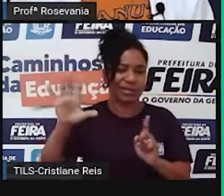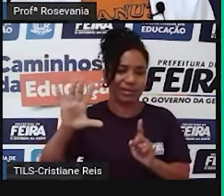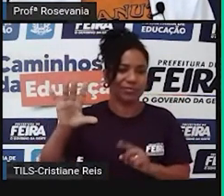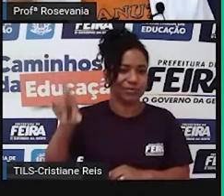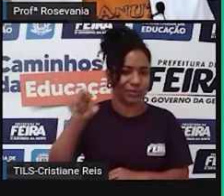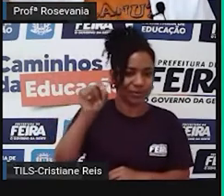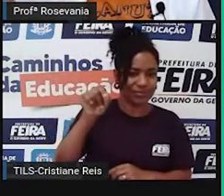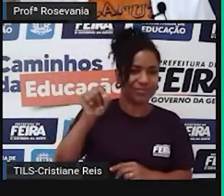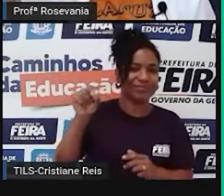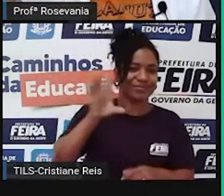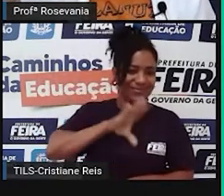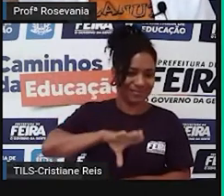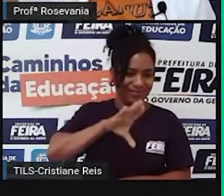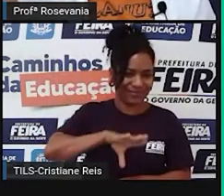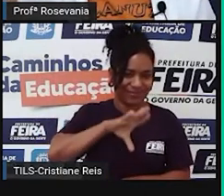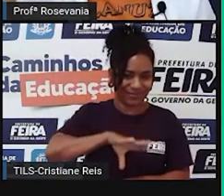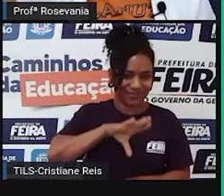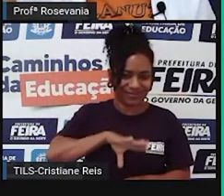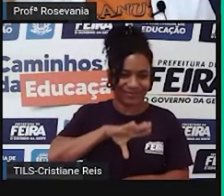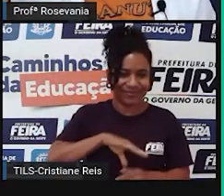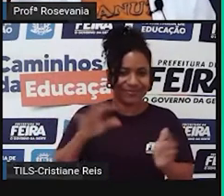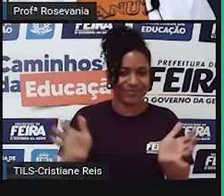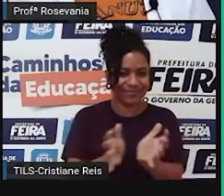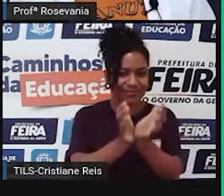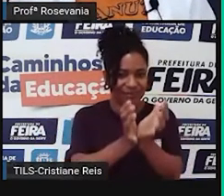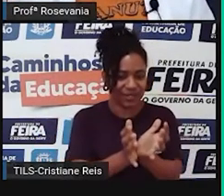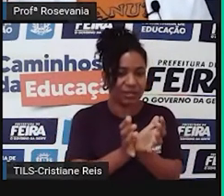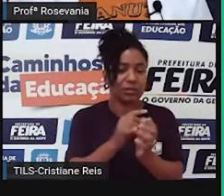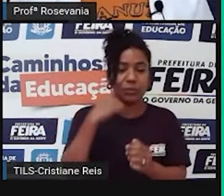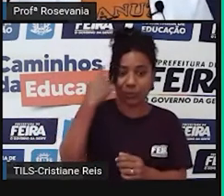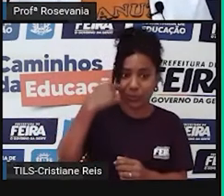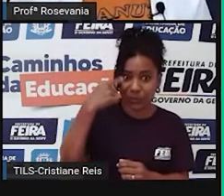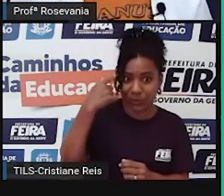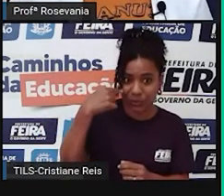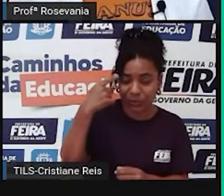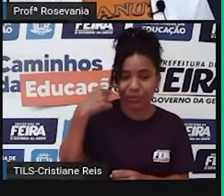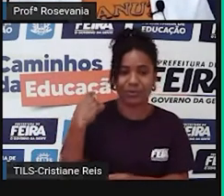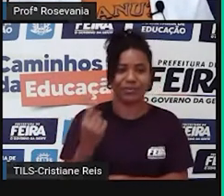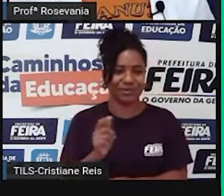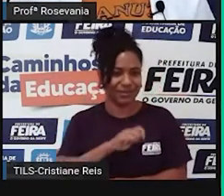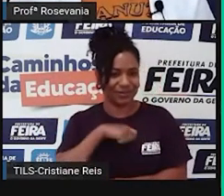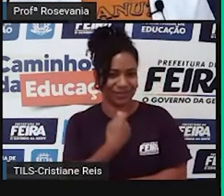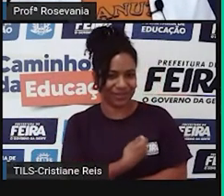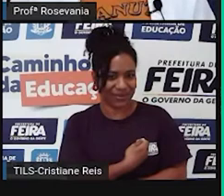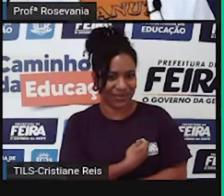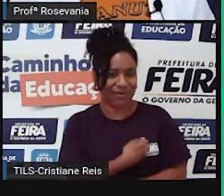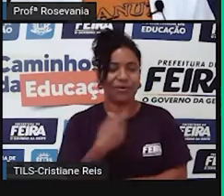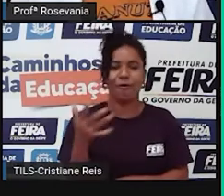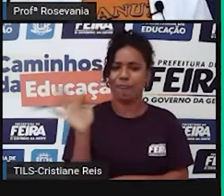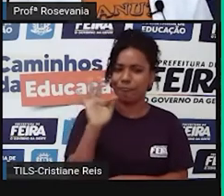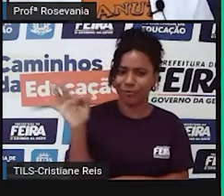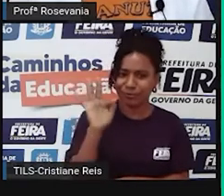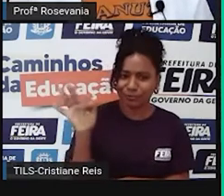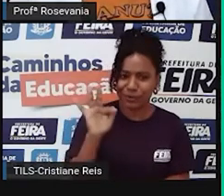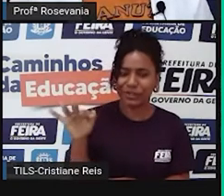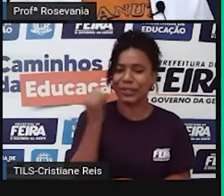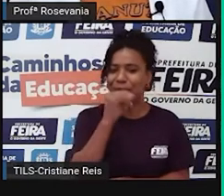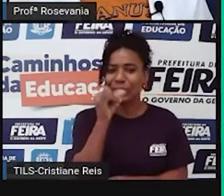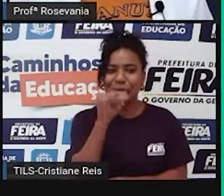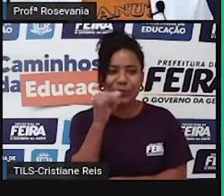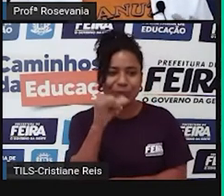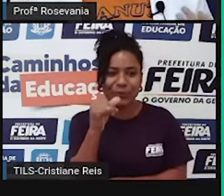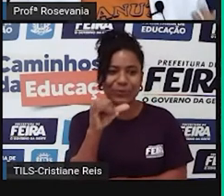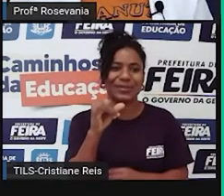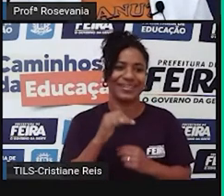tiveram outros povos aqui, exemplo dos povos espanhóis, dos povos italianos, né, dos povos franceses. Além,